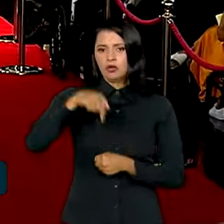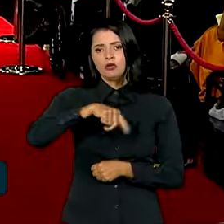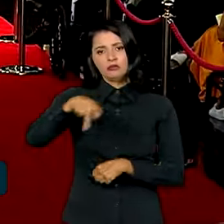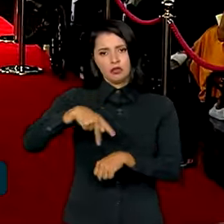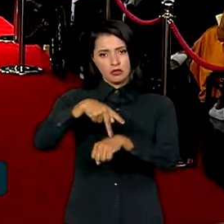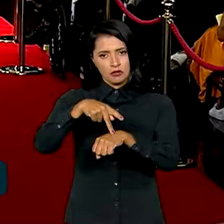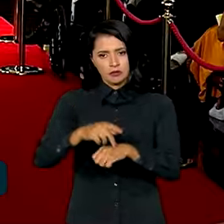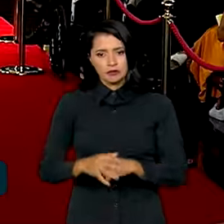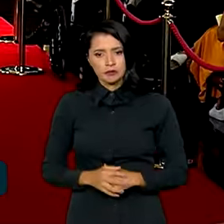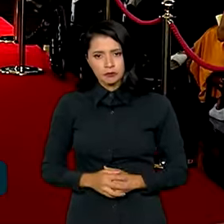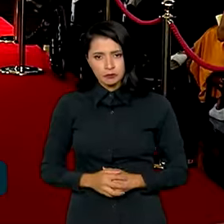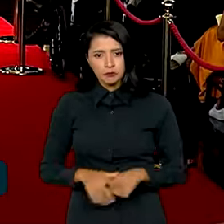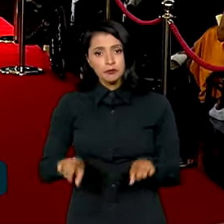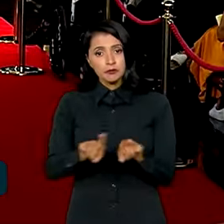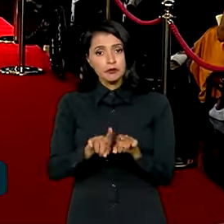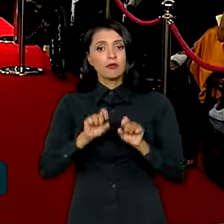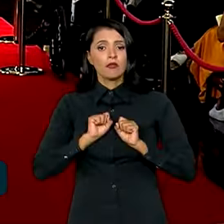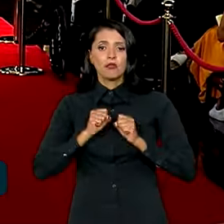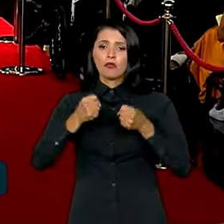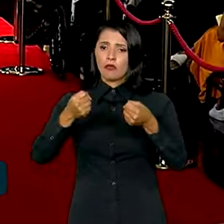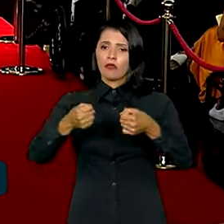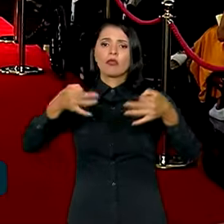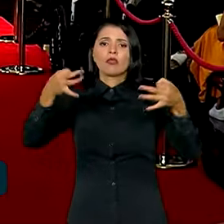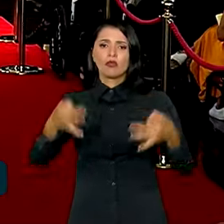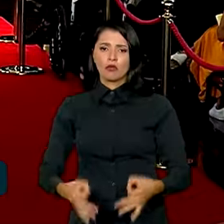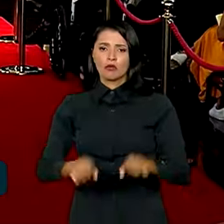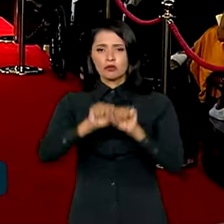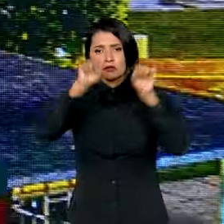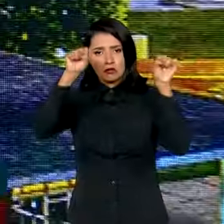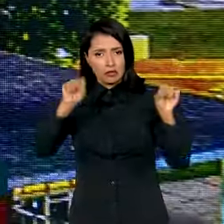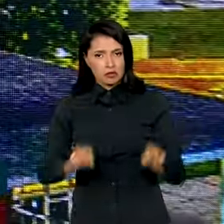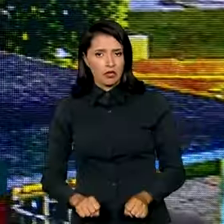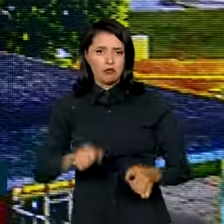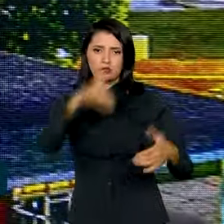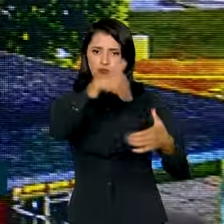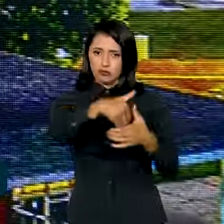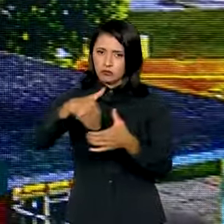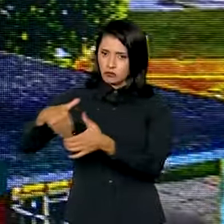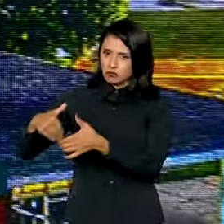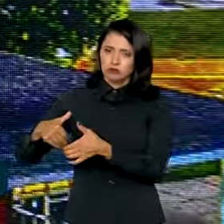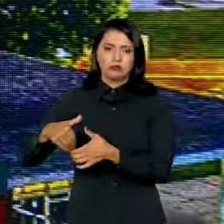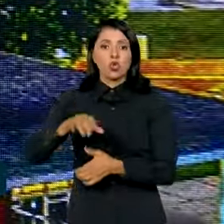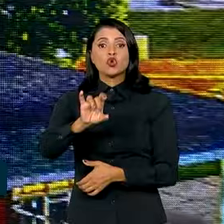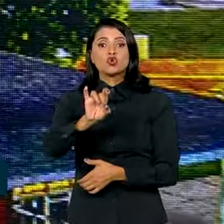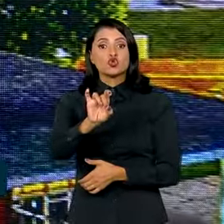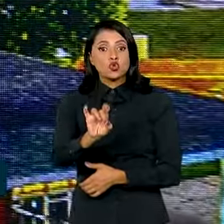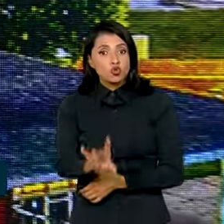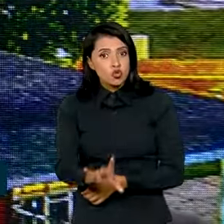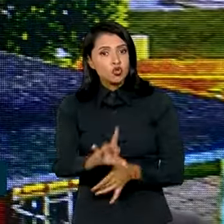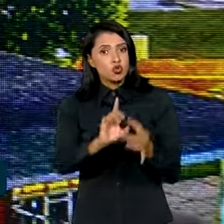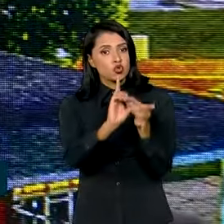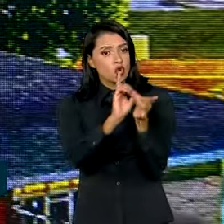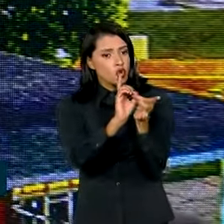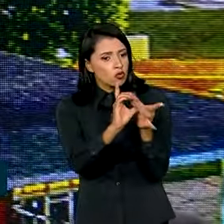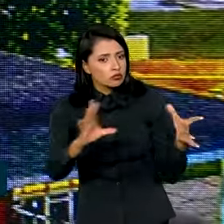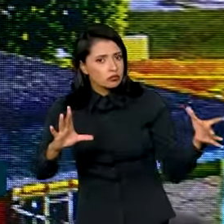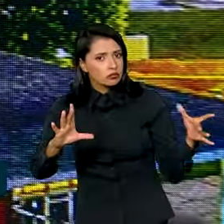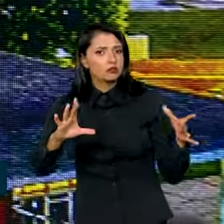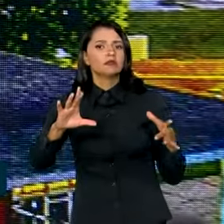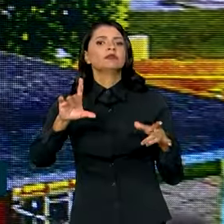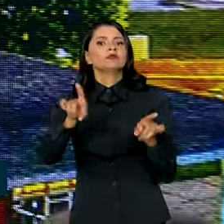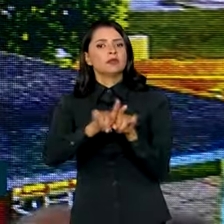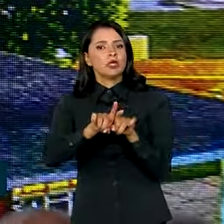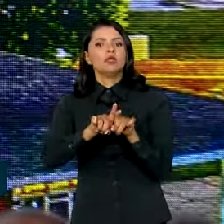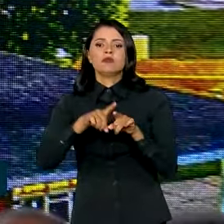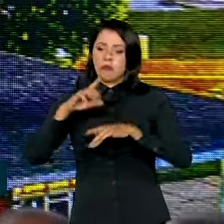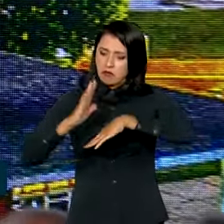Lula também defendeu a integridade do sistema eleitoral brasileiro. Somente a democracia e somente o exercício